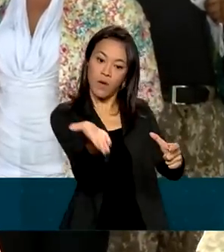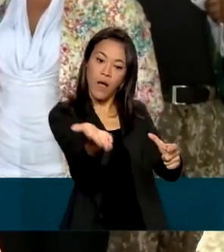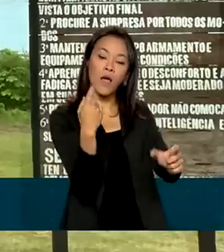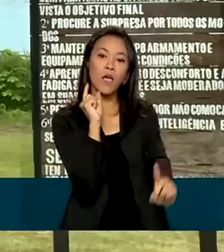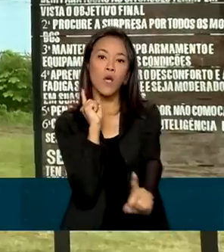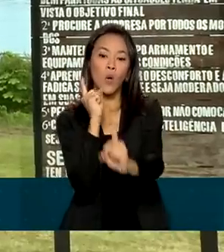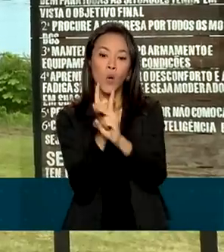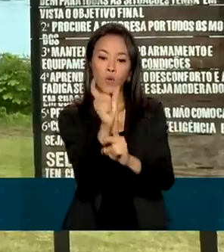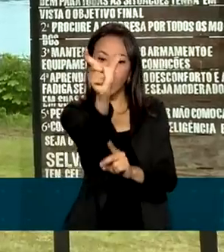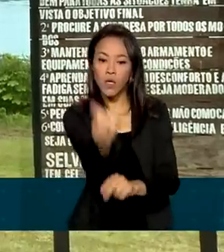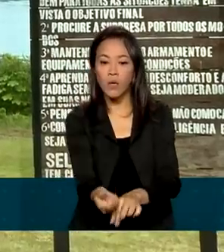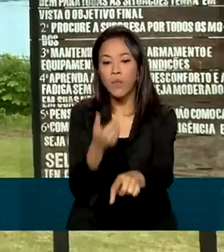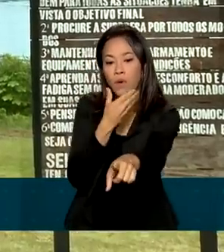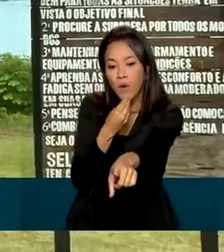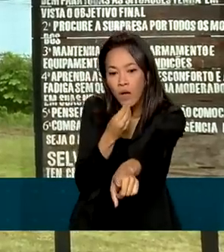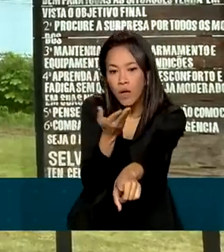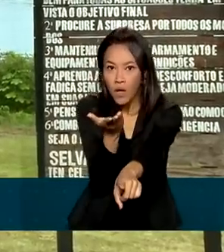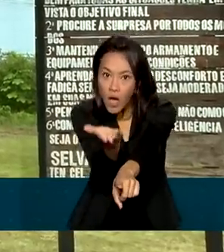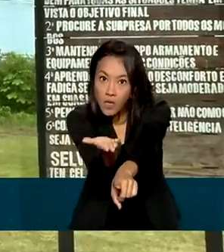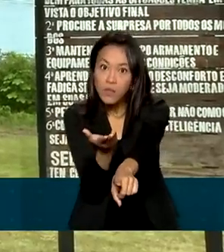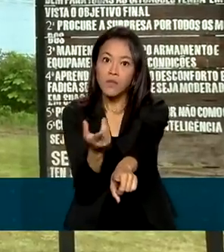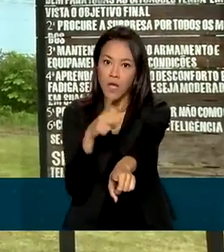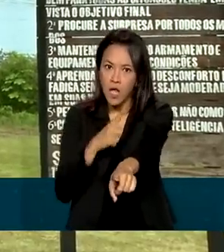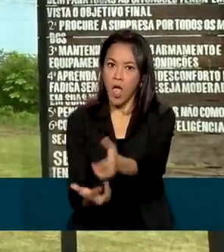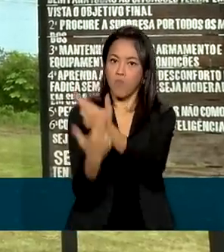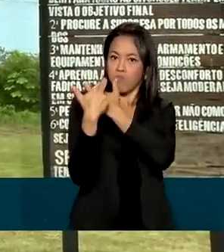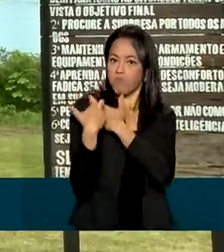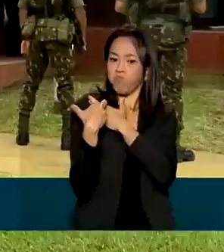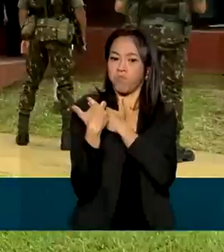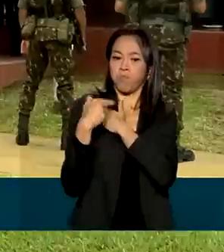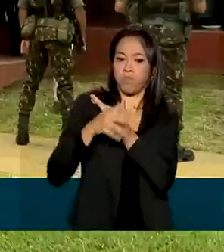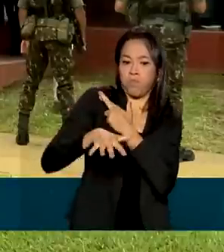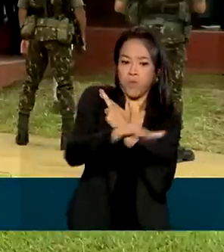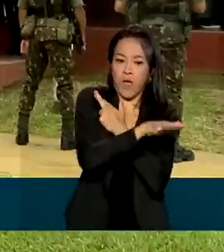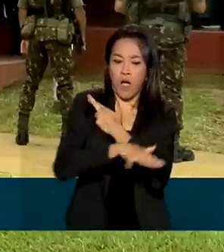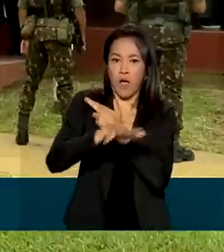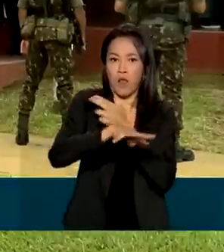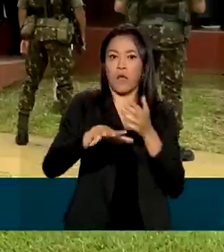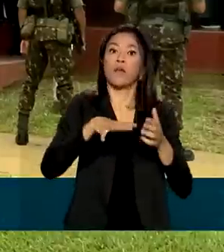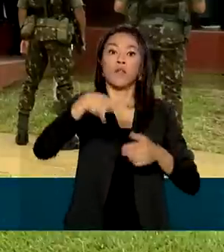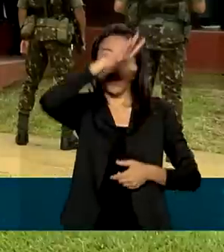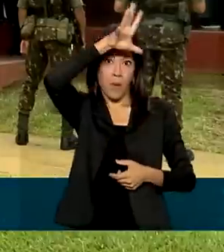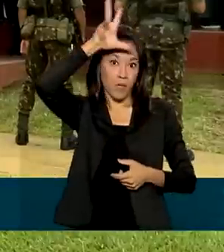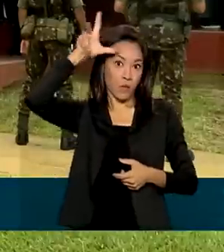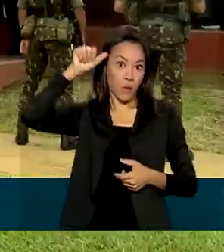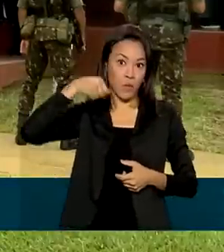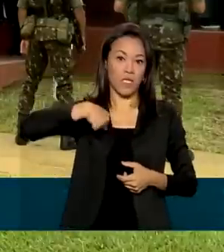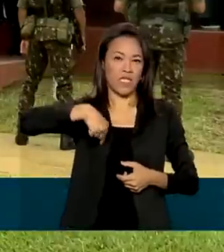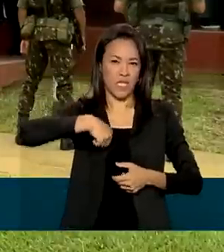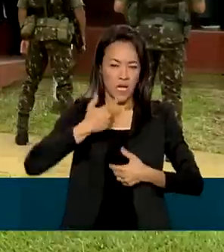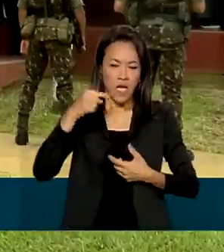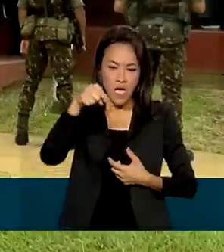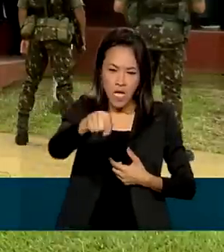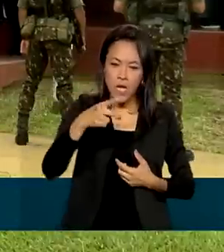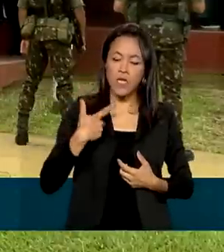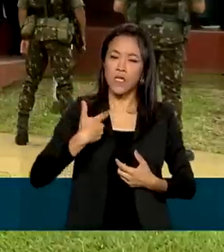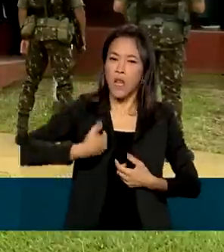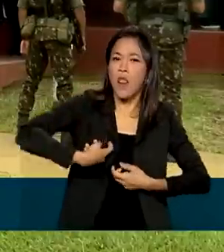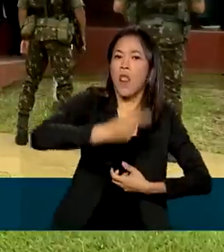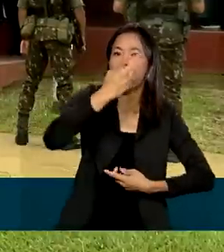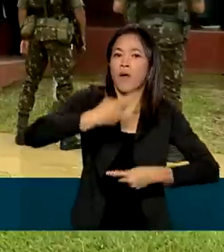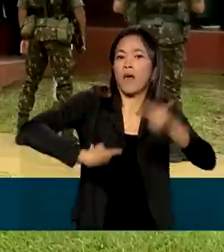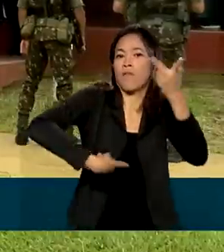encontramos o tenente Brian. Ele comanda o PEF de Querari, no Amazonas. Do Guerra na Selva, o oficial diz levar